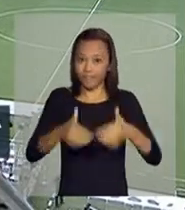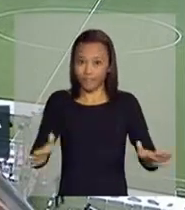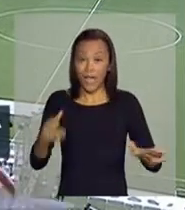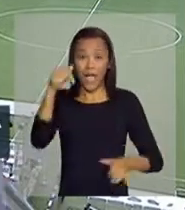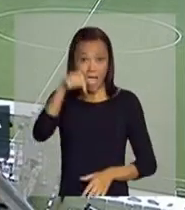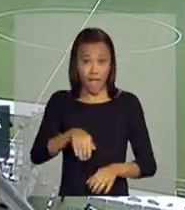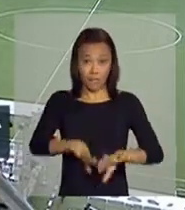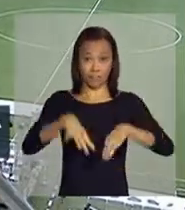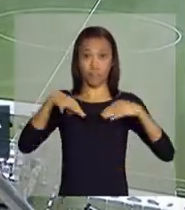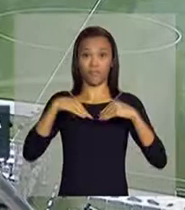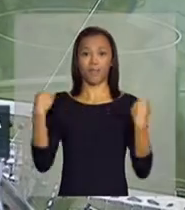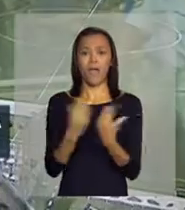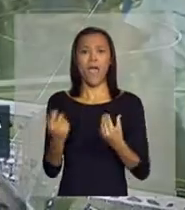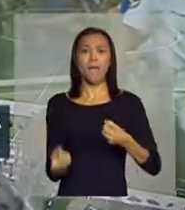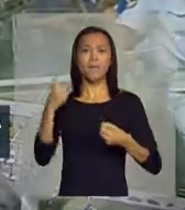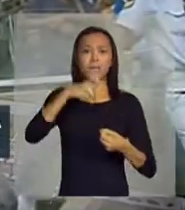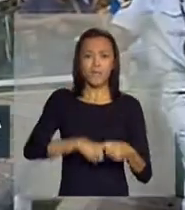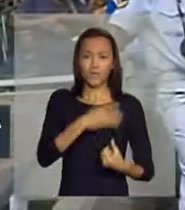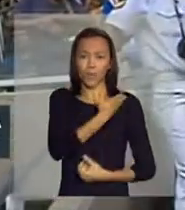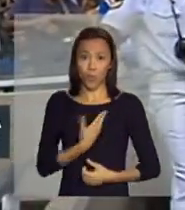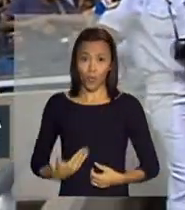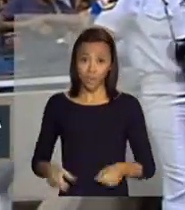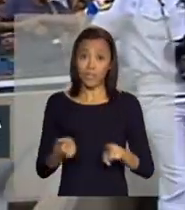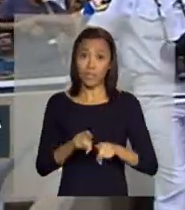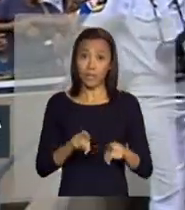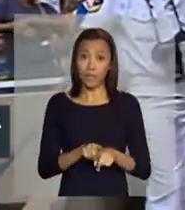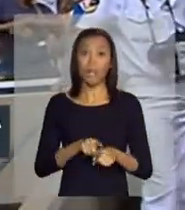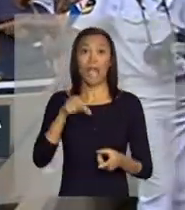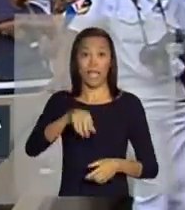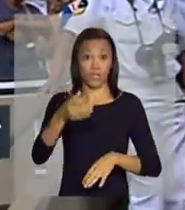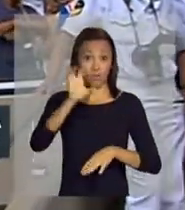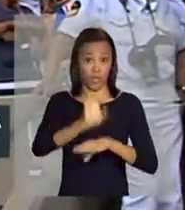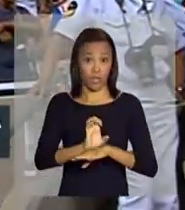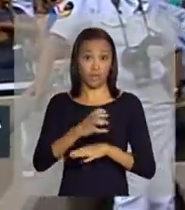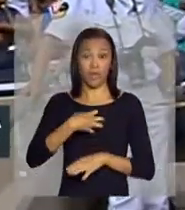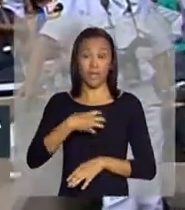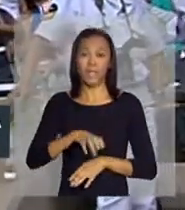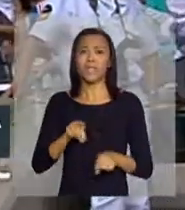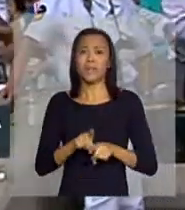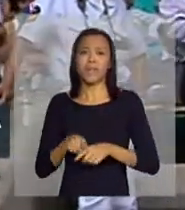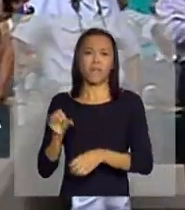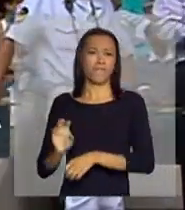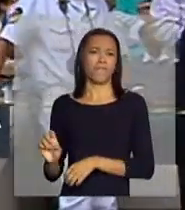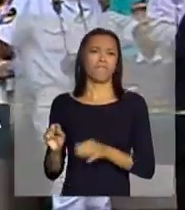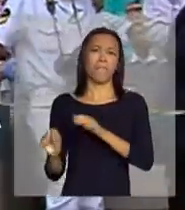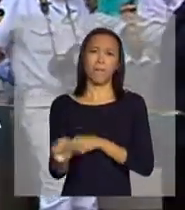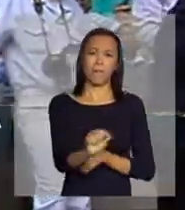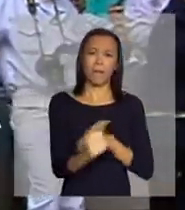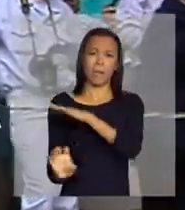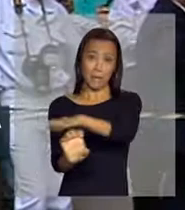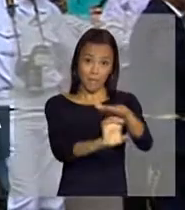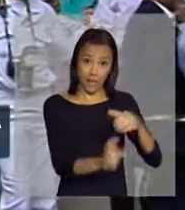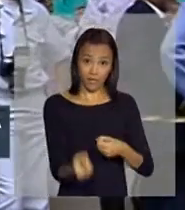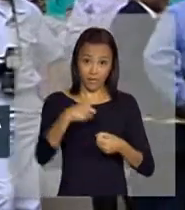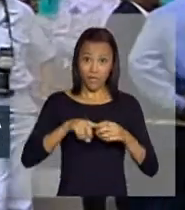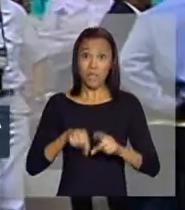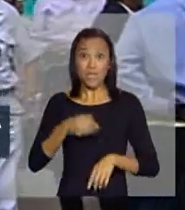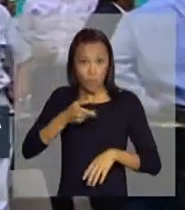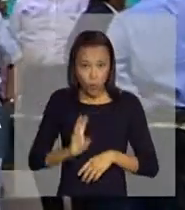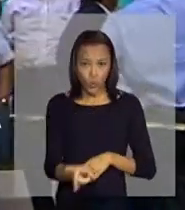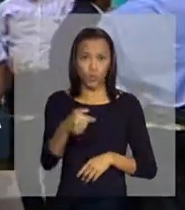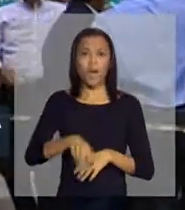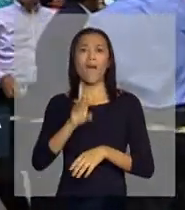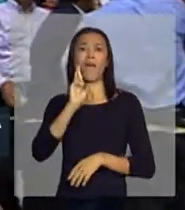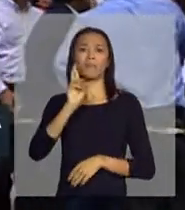Fonte Nova é uma parceria público-privada entre o governo do estado da Bahia e um consórcio de empresas, que depois vai ser a responsável pela